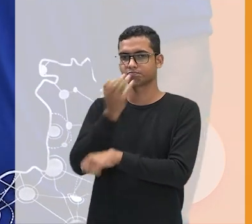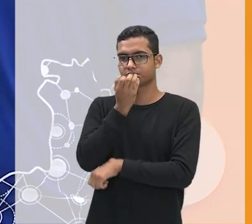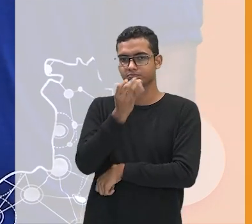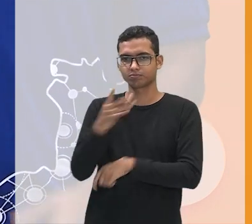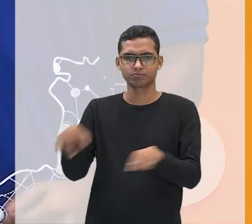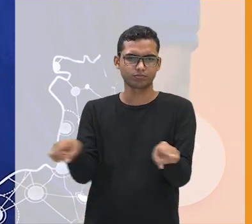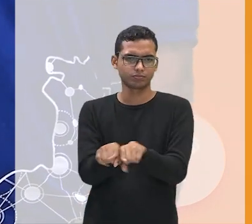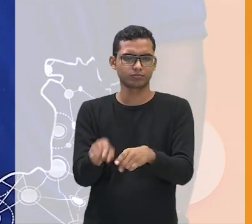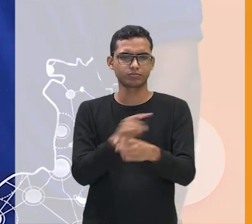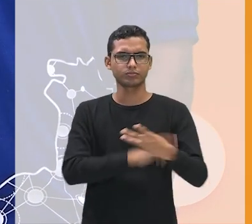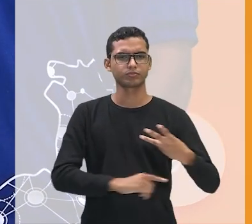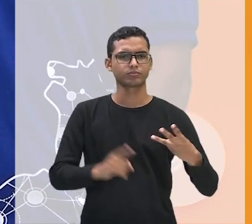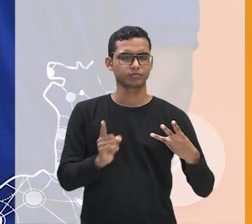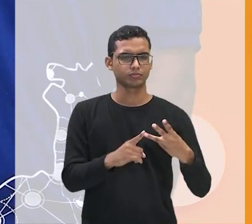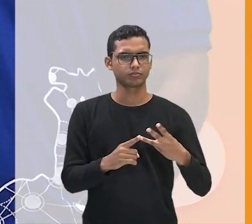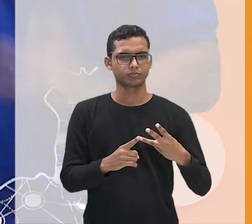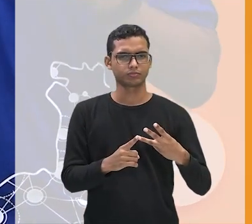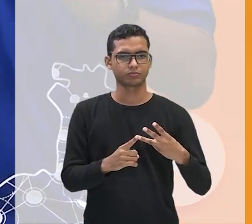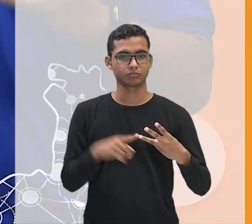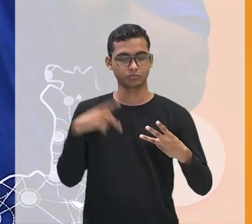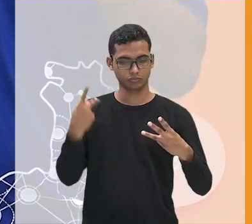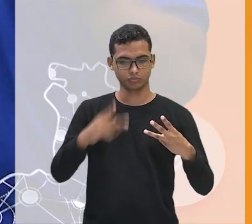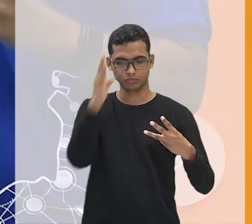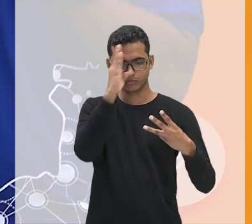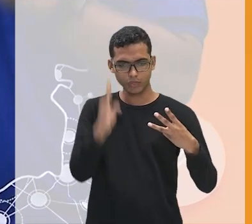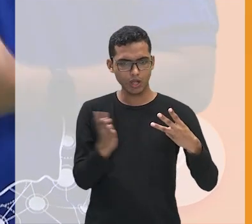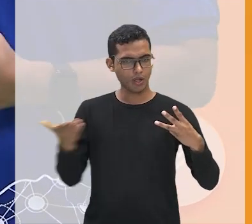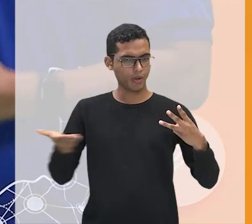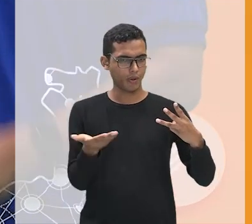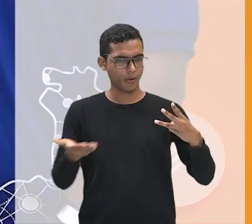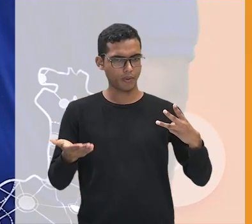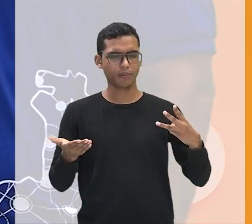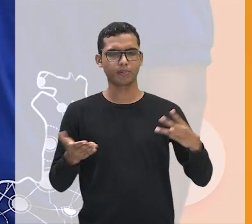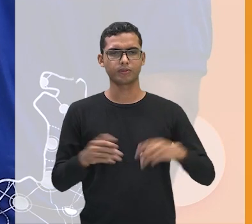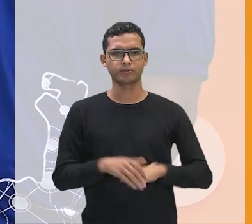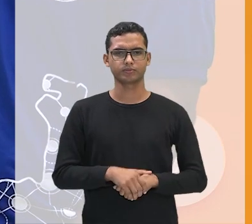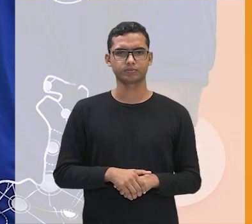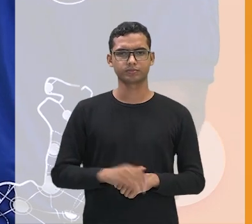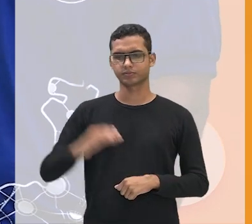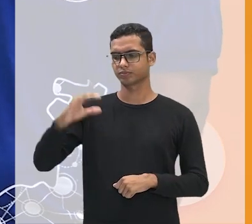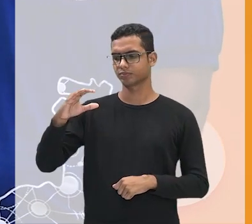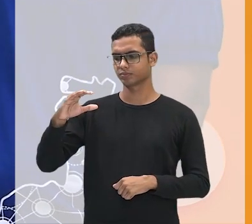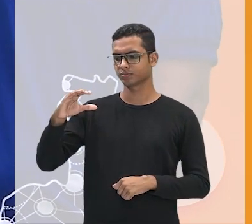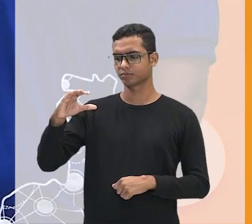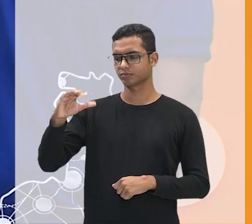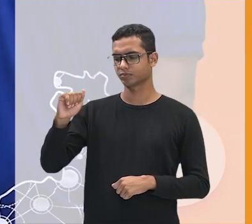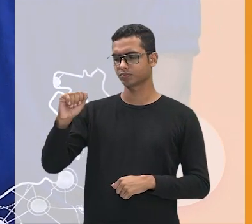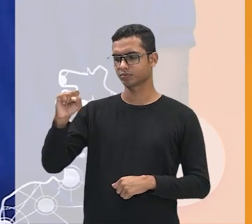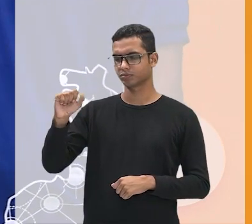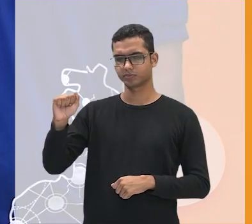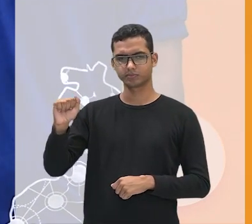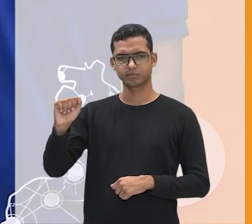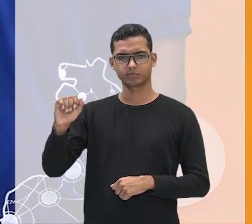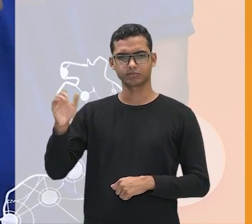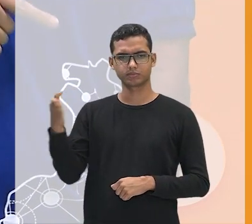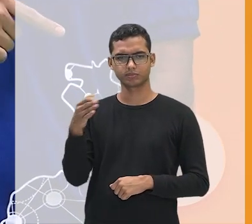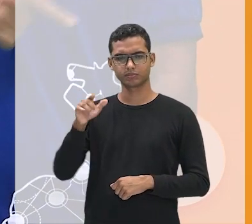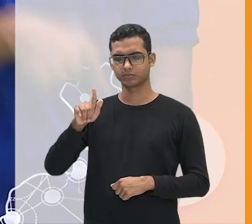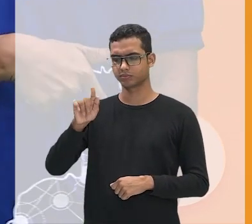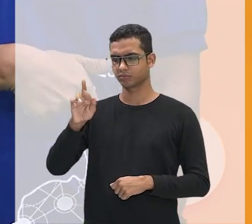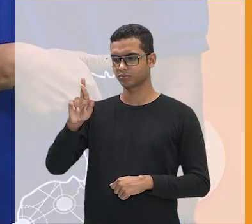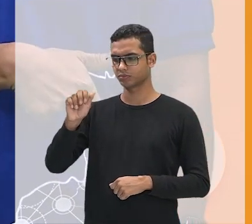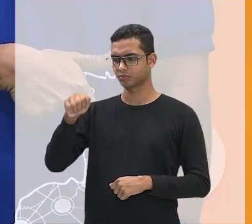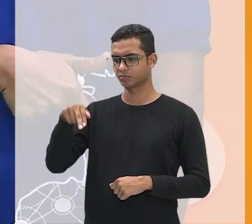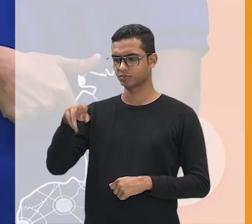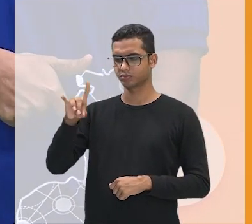bom trazendo para o cinema nacional gente também já trazendo para a nossa realidade tem um filme aqui que um pouco mais modesto é o Casa Grande é